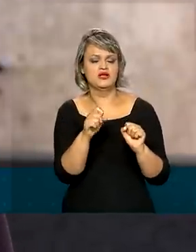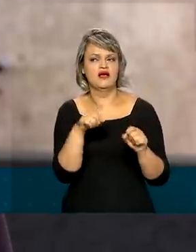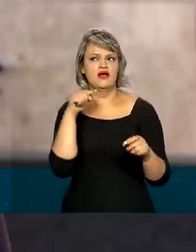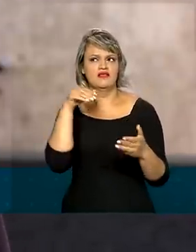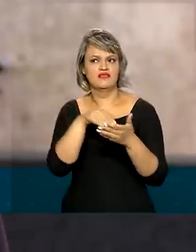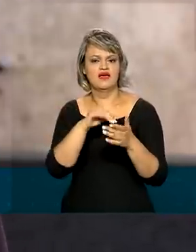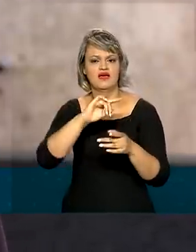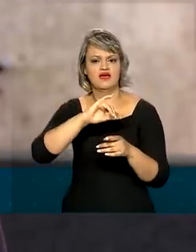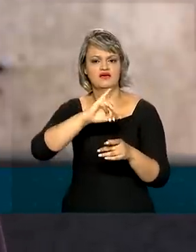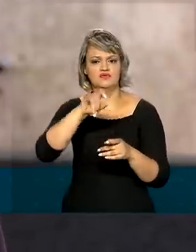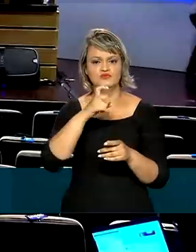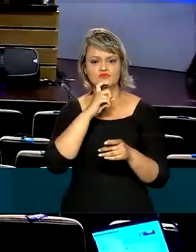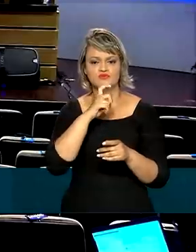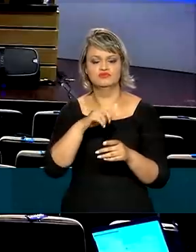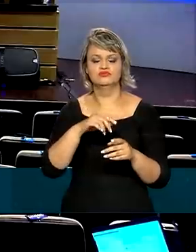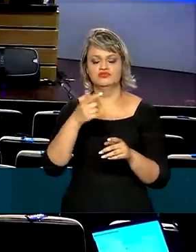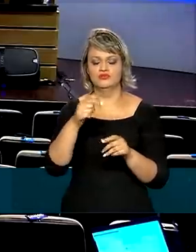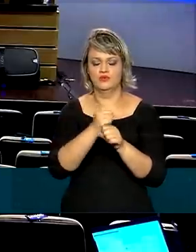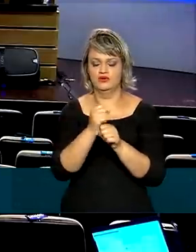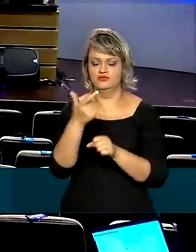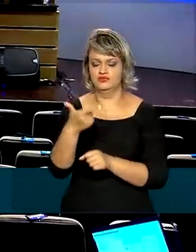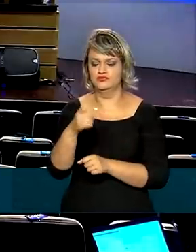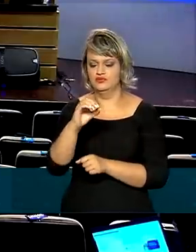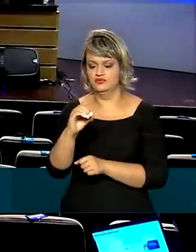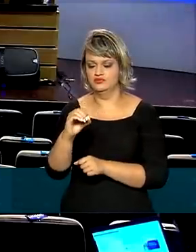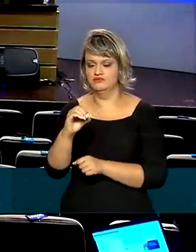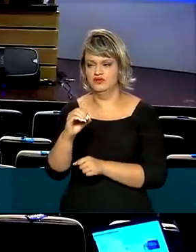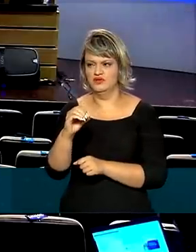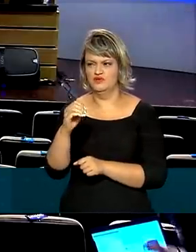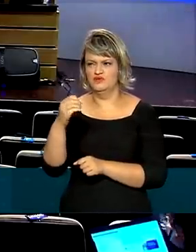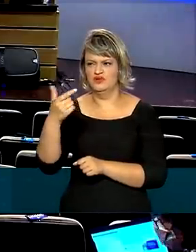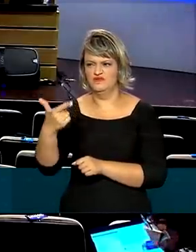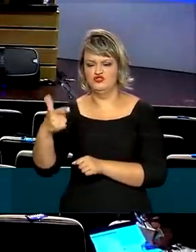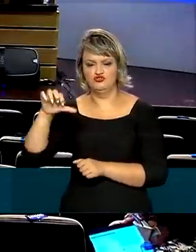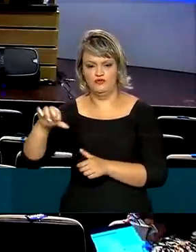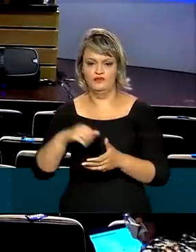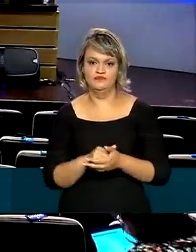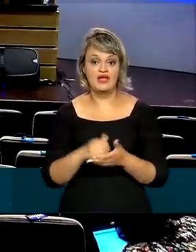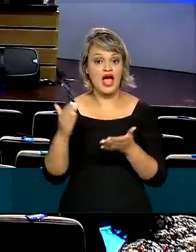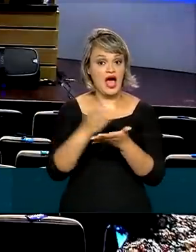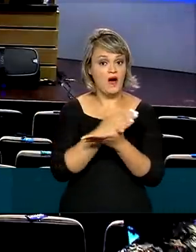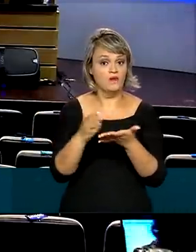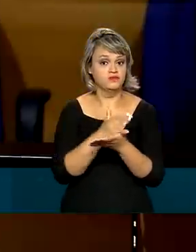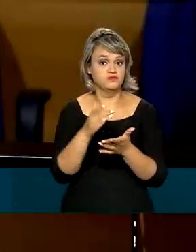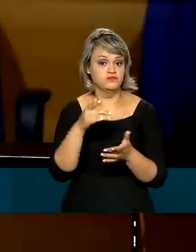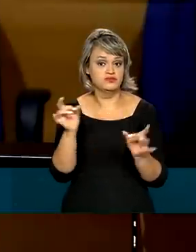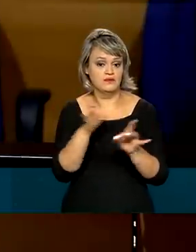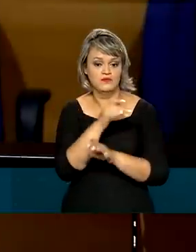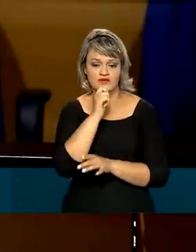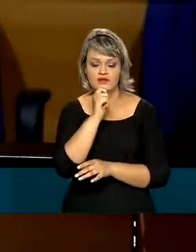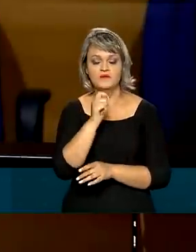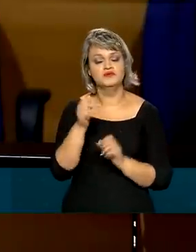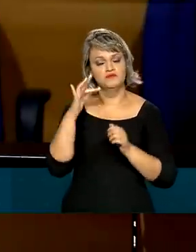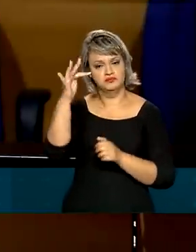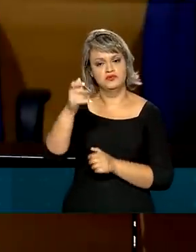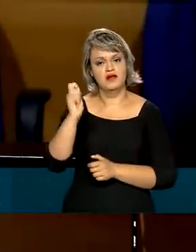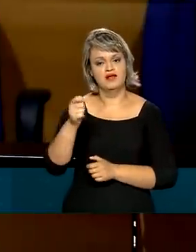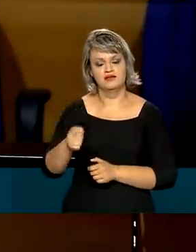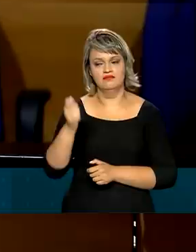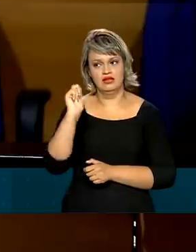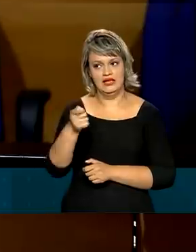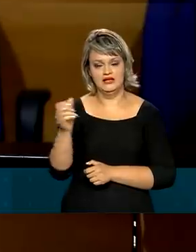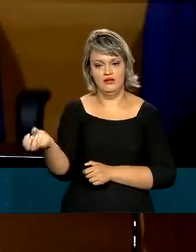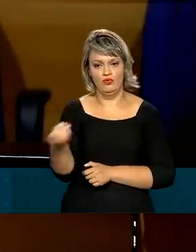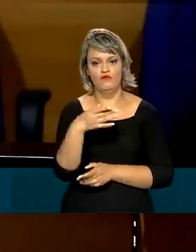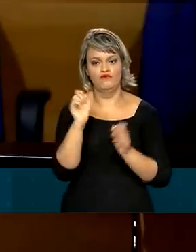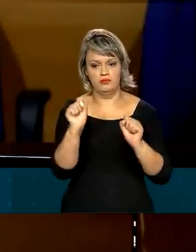julho de 2029. Como alguns lotes não foram arrematados, deve ocorrer um novo leilão. De acordo com a própria agência,